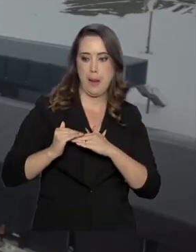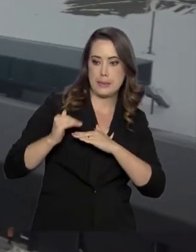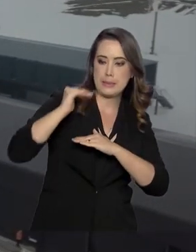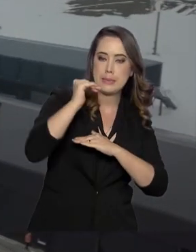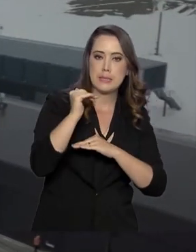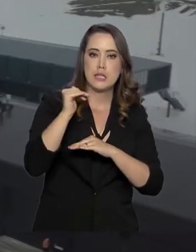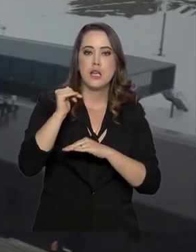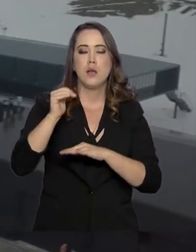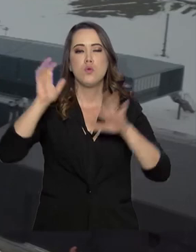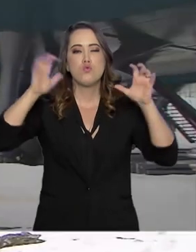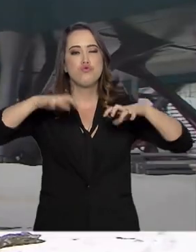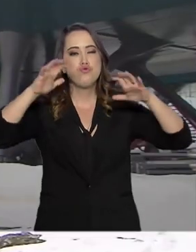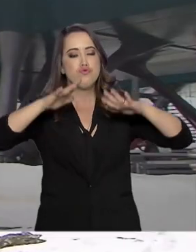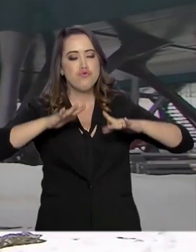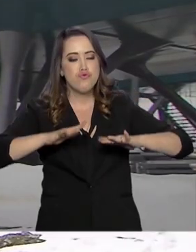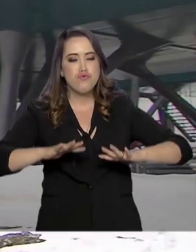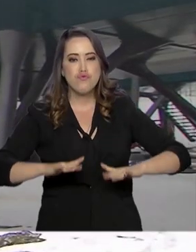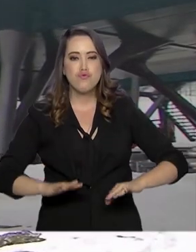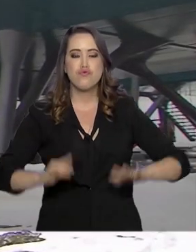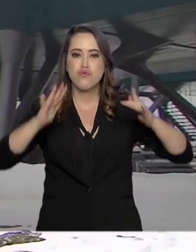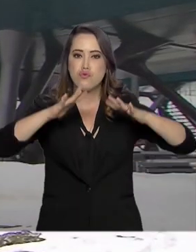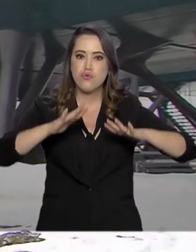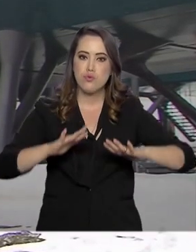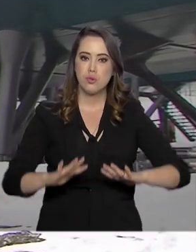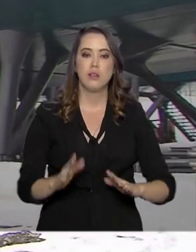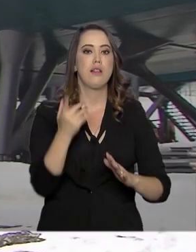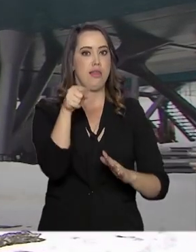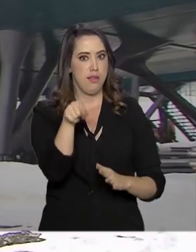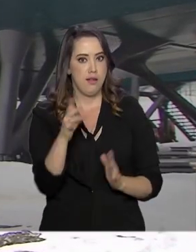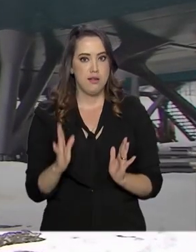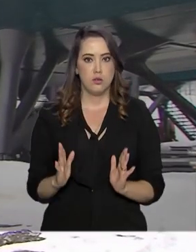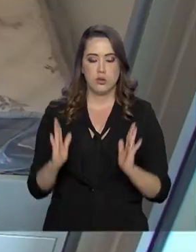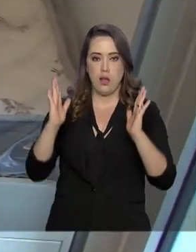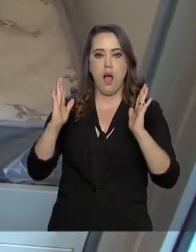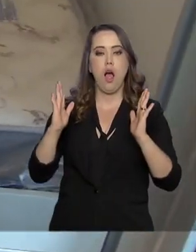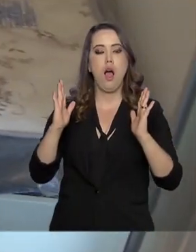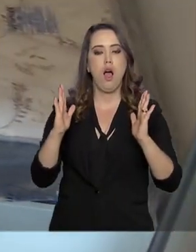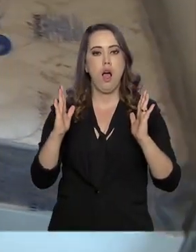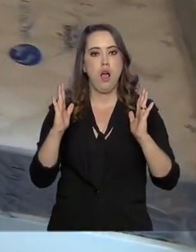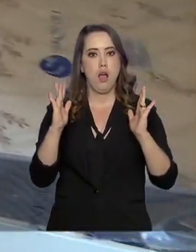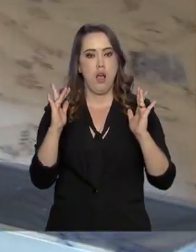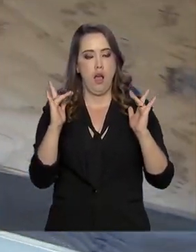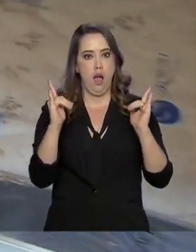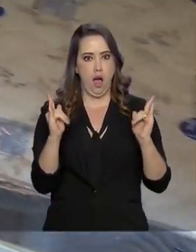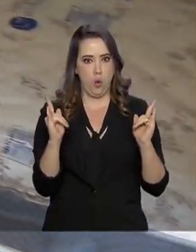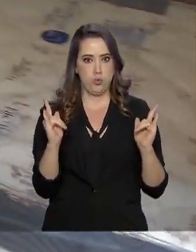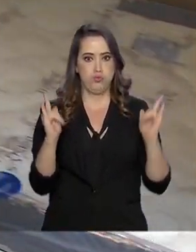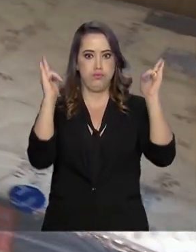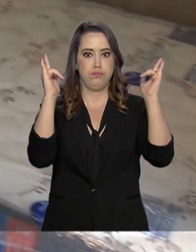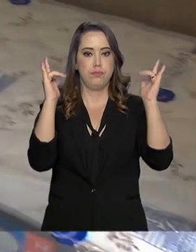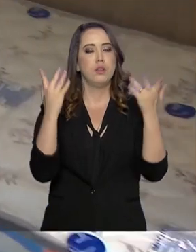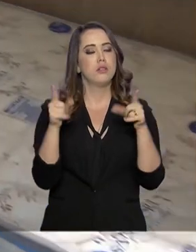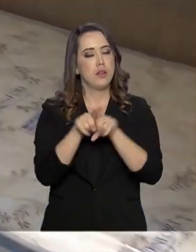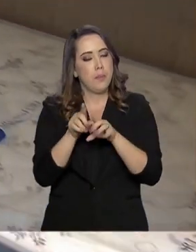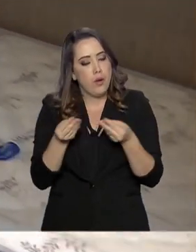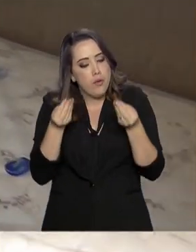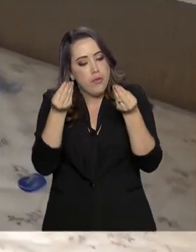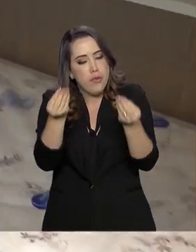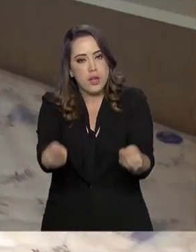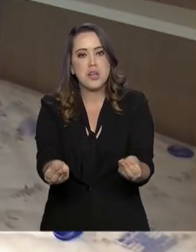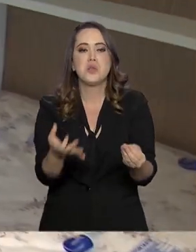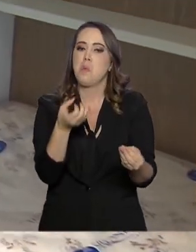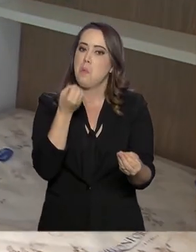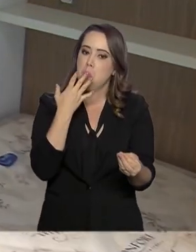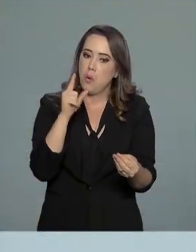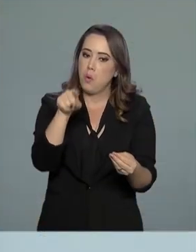que se forma no inverno, o prédio foi colocado em uma estrutura elevada. A estação também oferece conforto. Os quartos, com duas